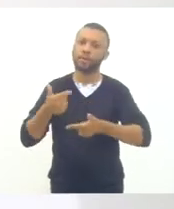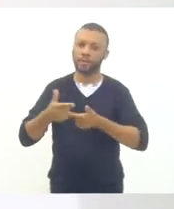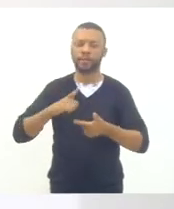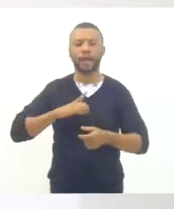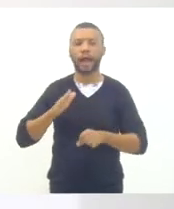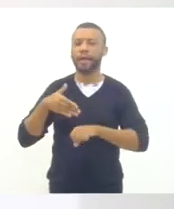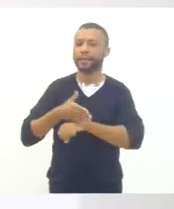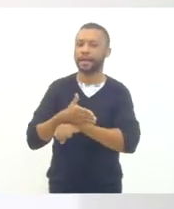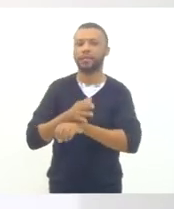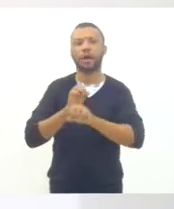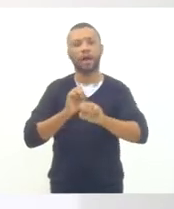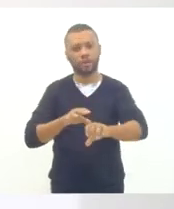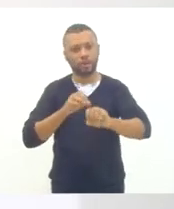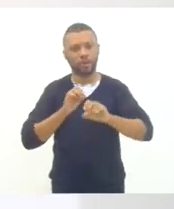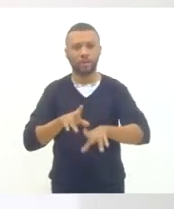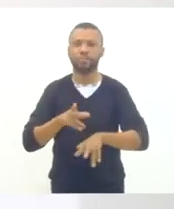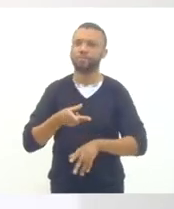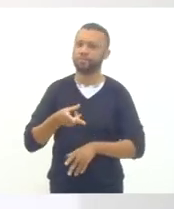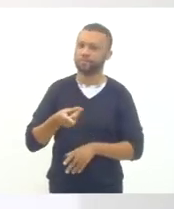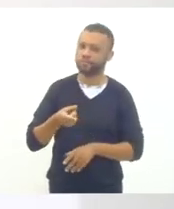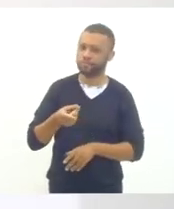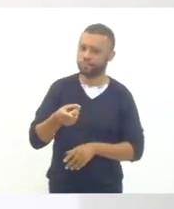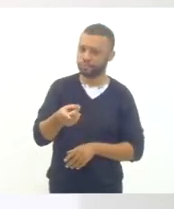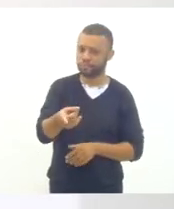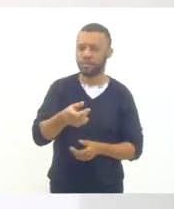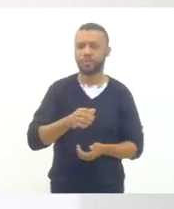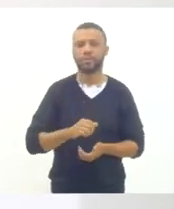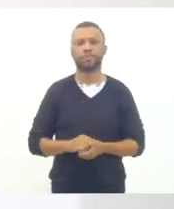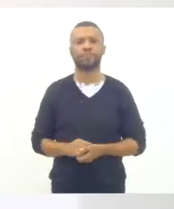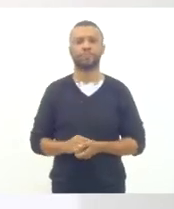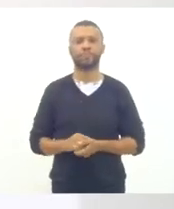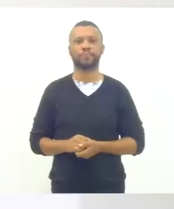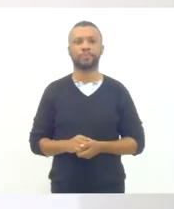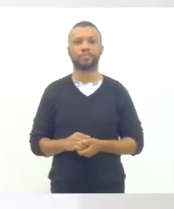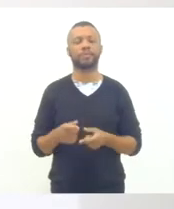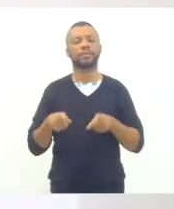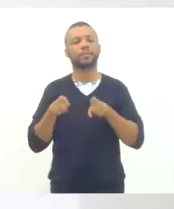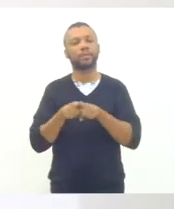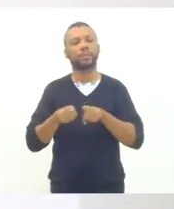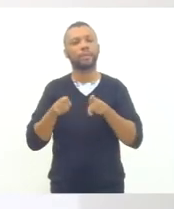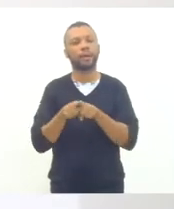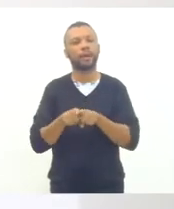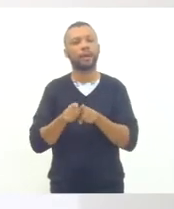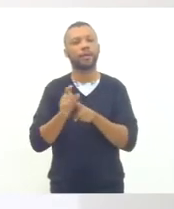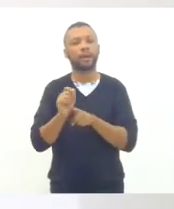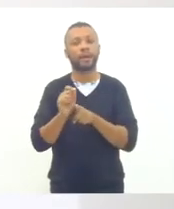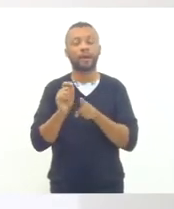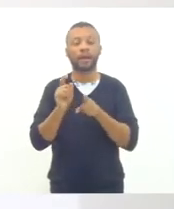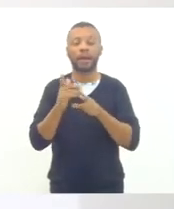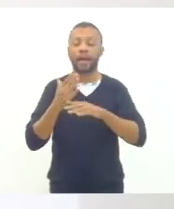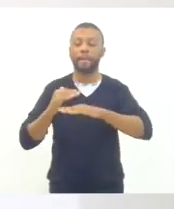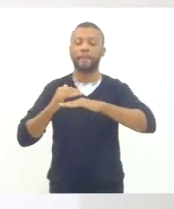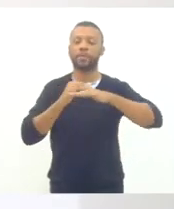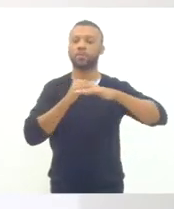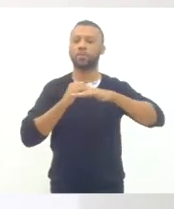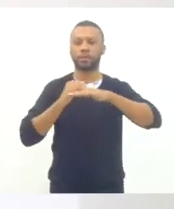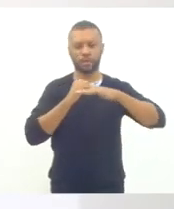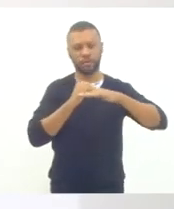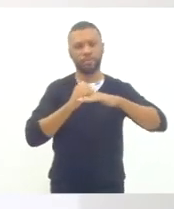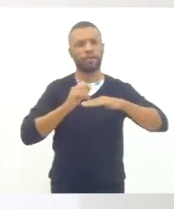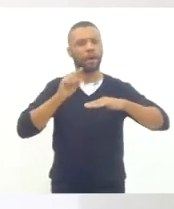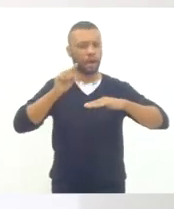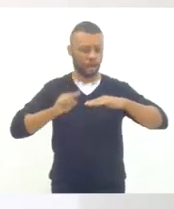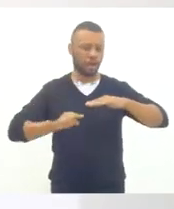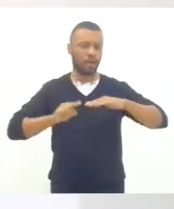educação continuada. E também, inclusive, é muito inclusiva nesse ponto. A gente vê